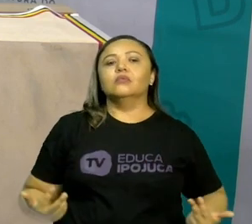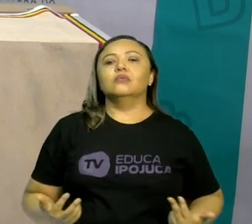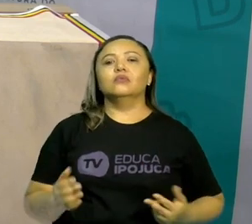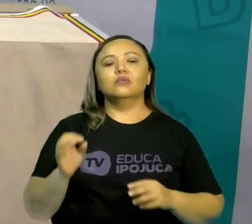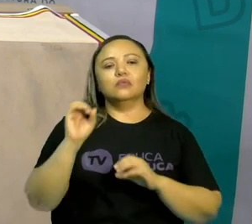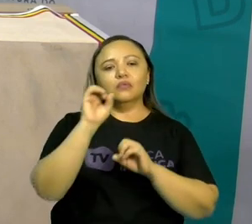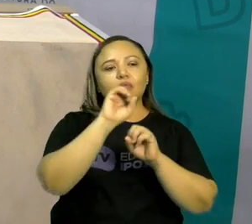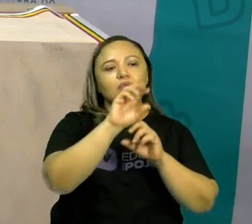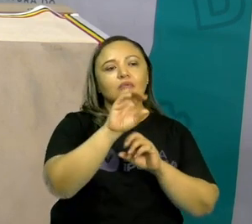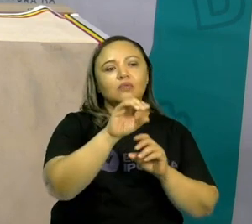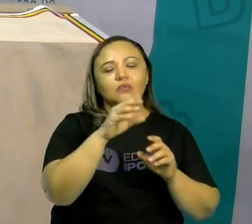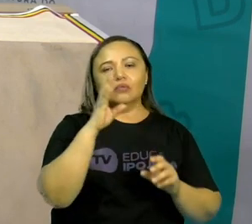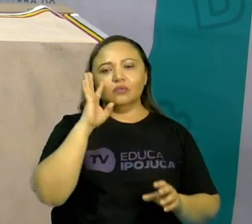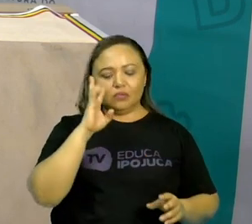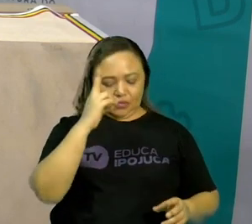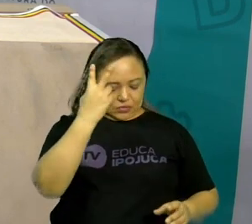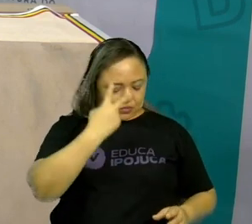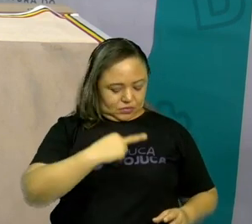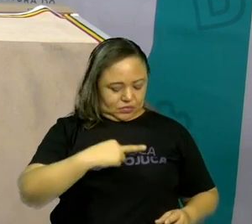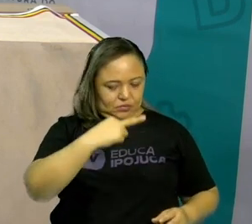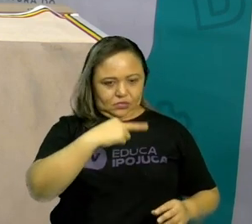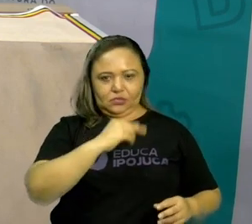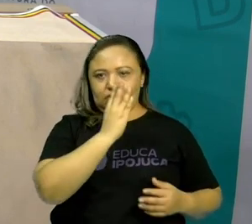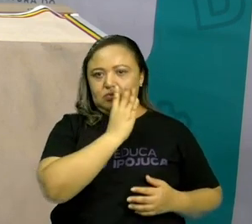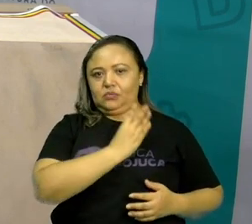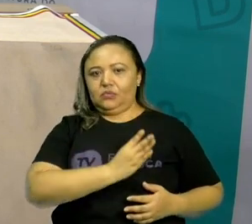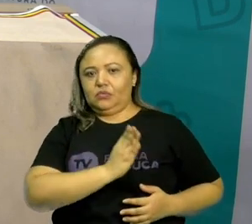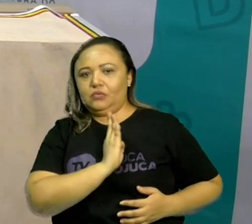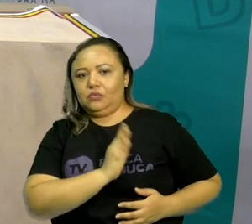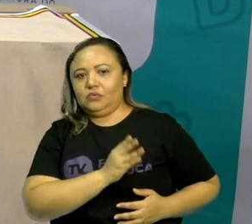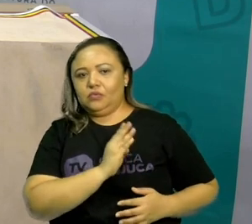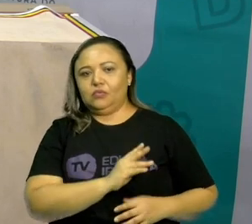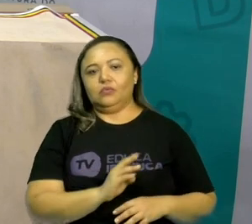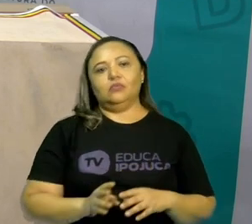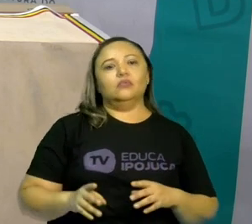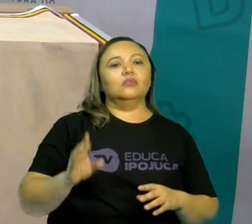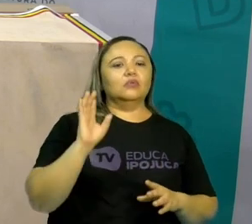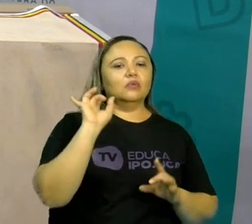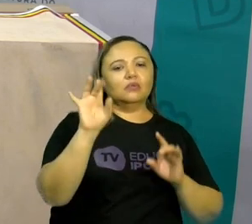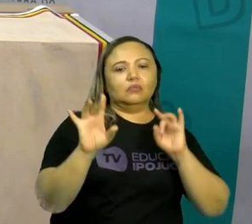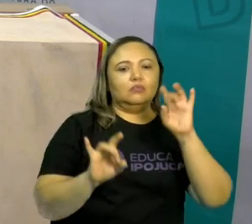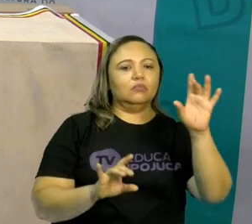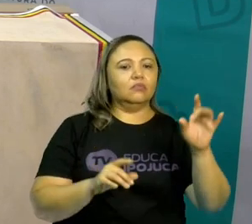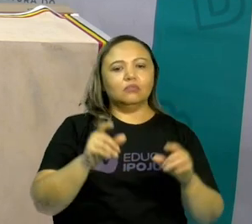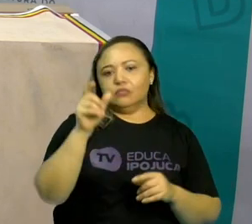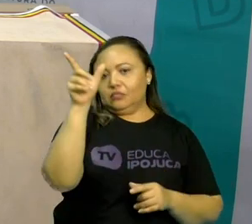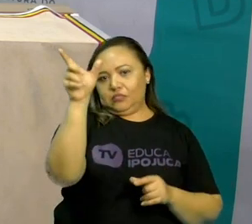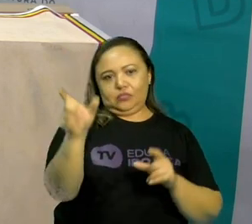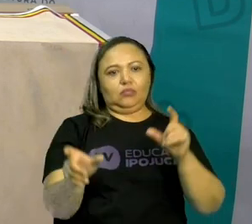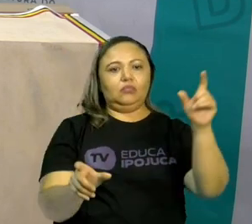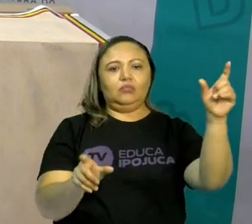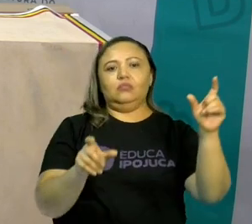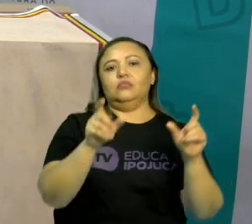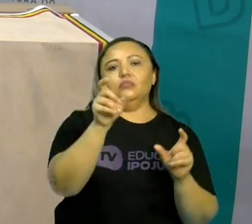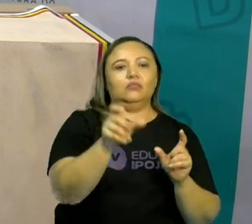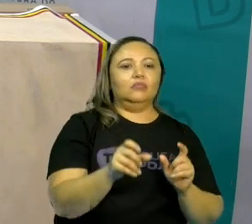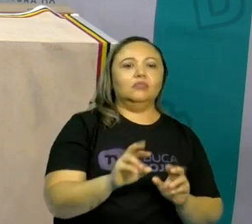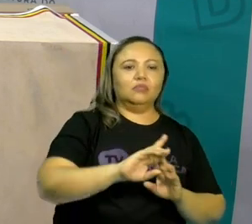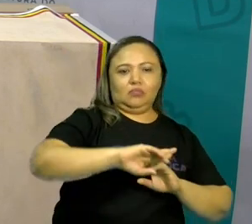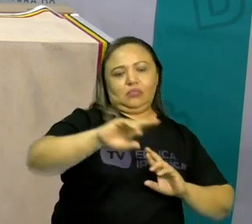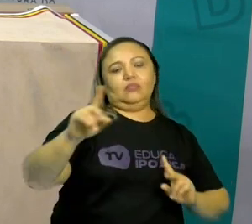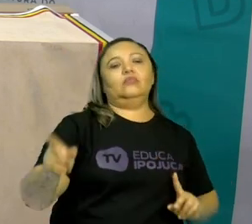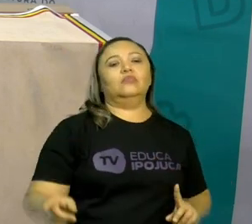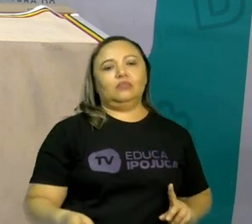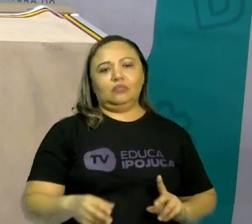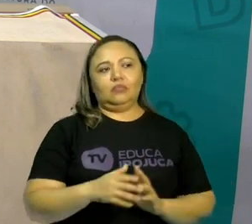E vê melhor ainda o coração. E cada um é do seu jeito. Com qualidades e defeitos.